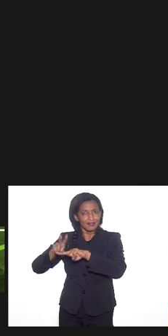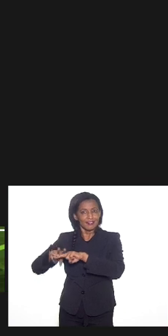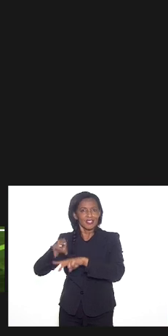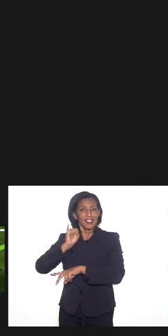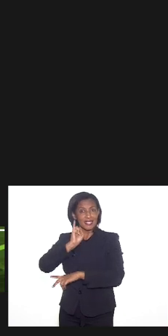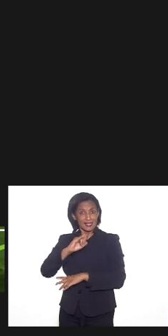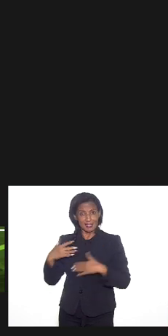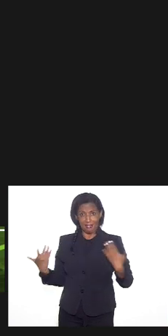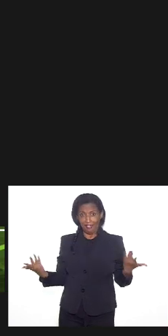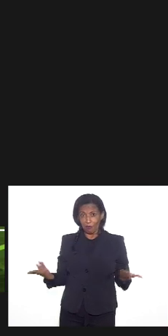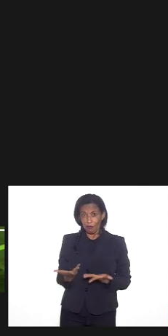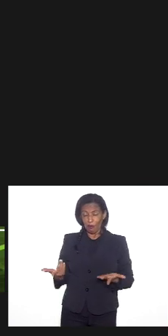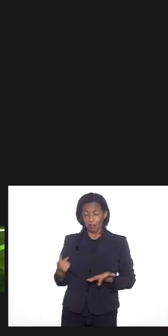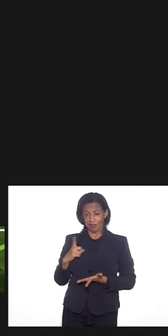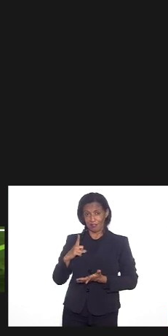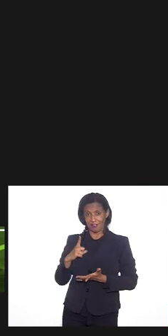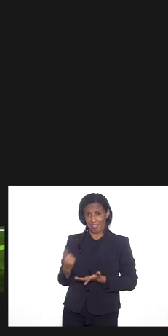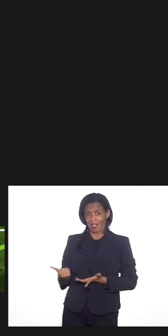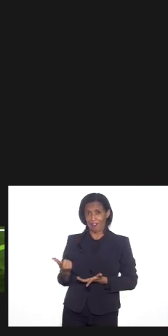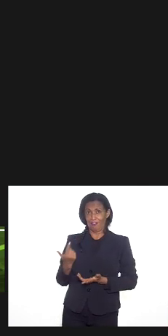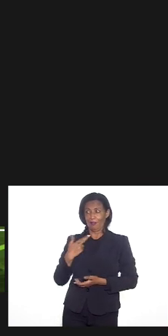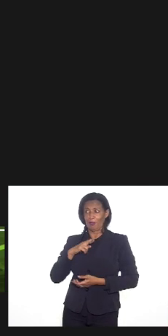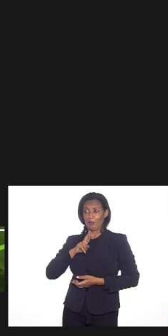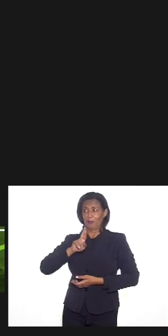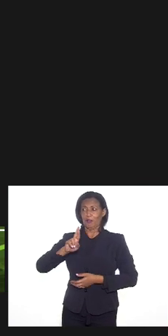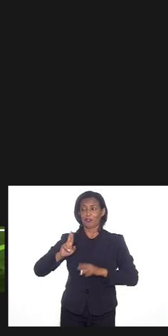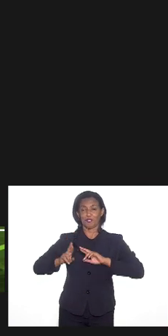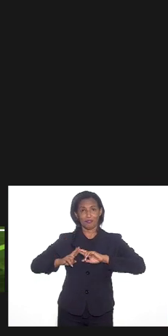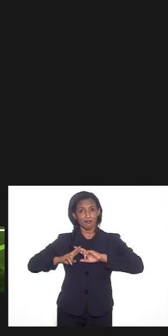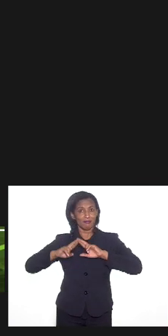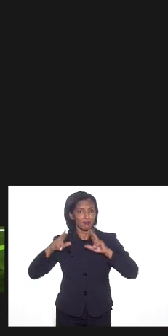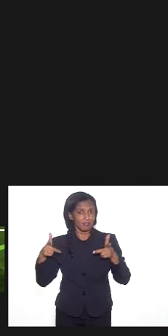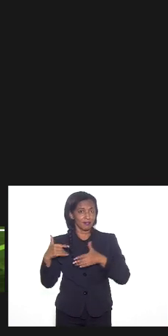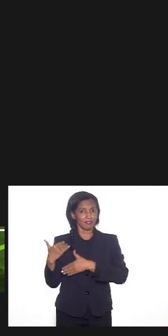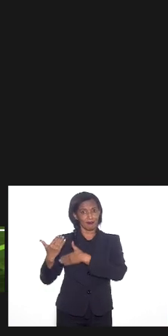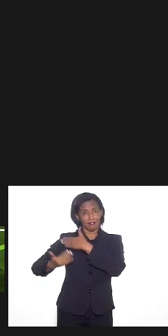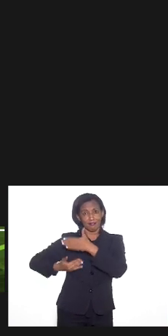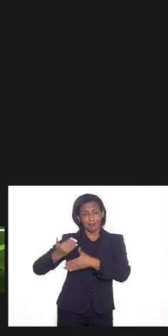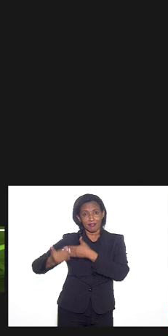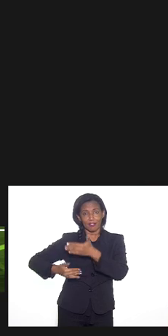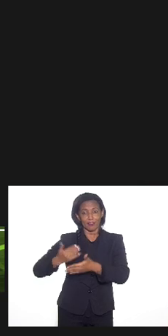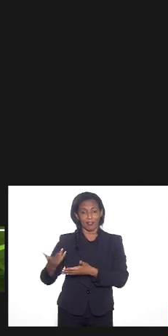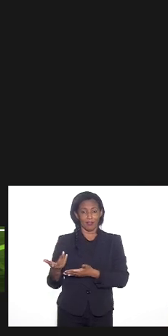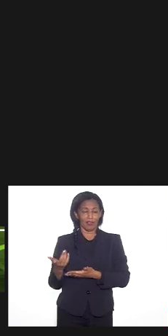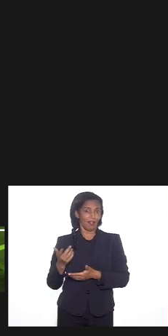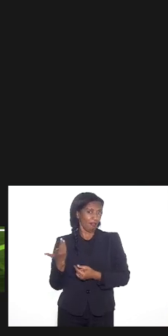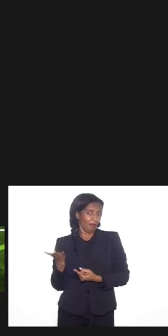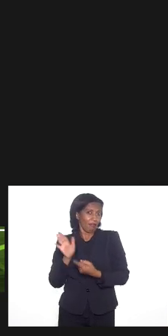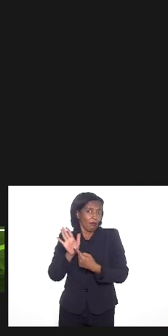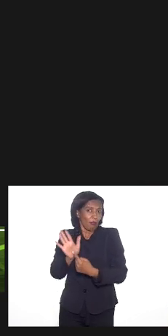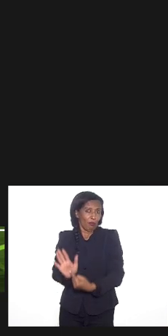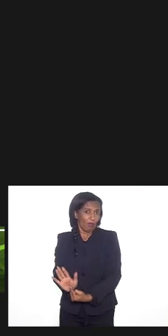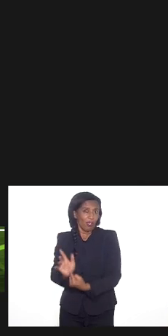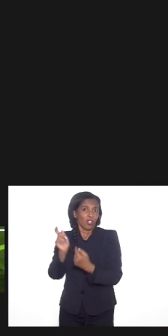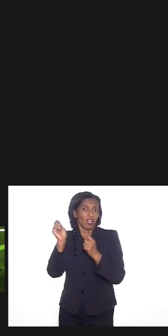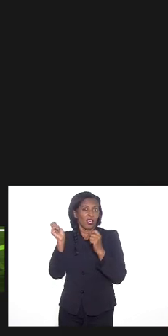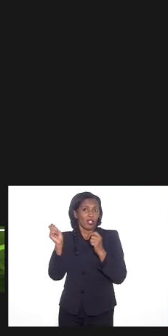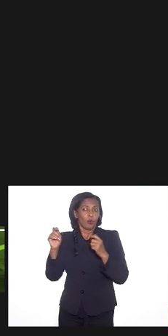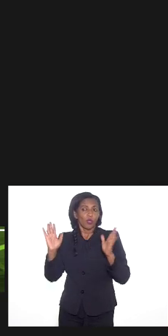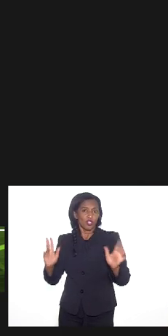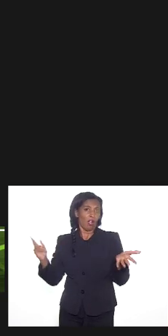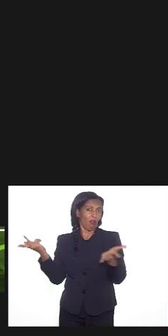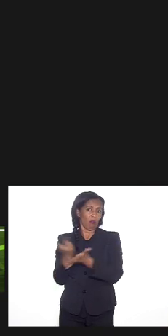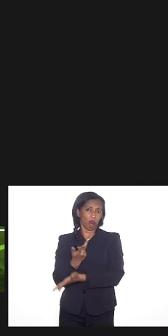recrudescimento de ações é questão sim de nós retomarmos a repressão e sinalizarmos mais uma vez que isso já foi feito